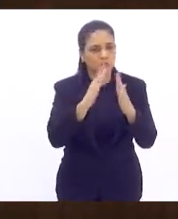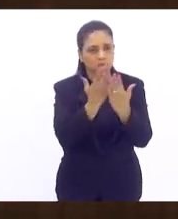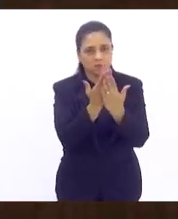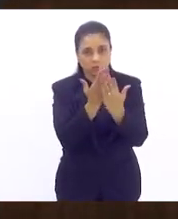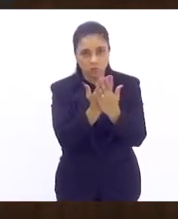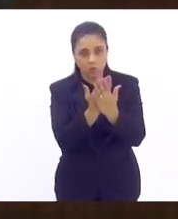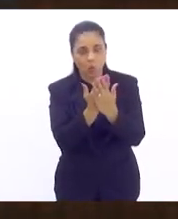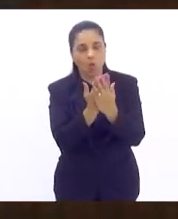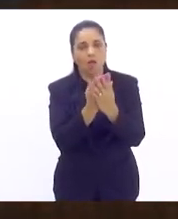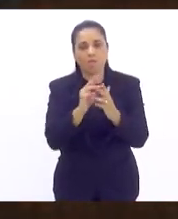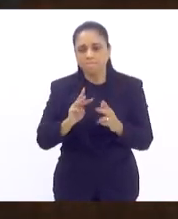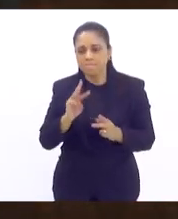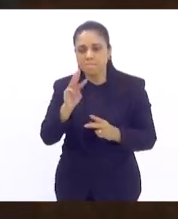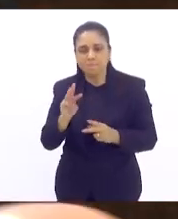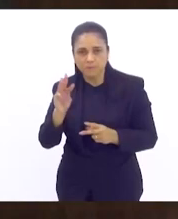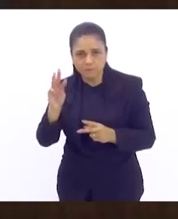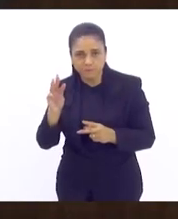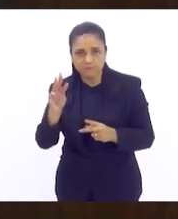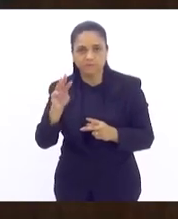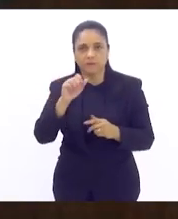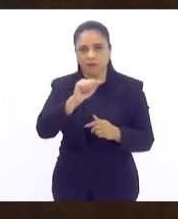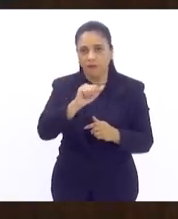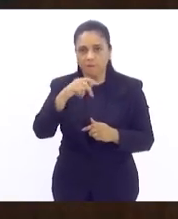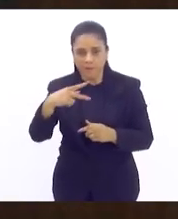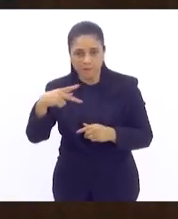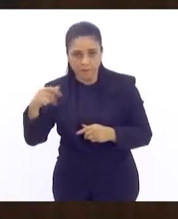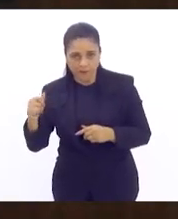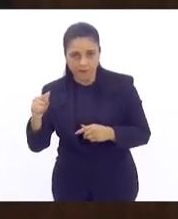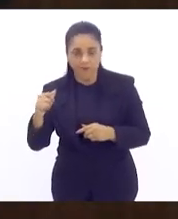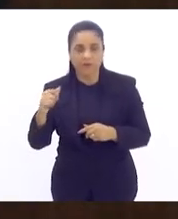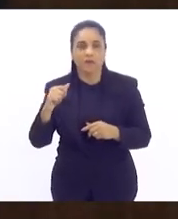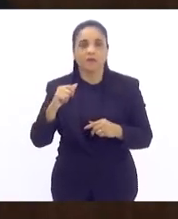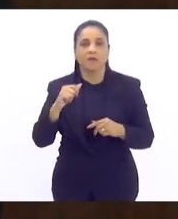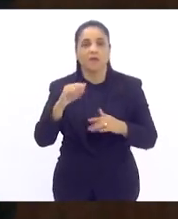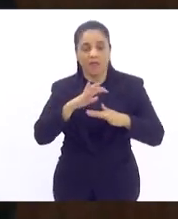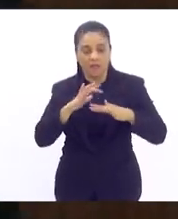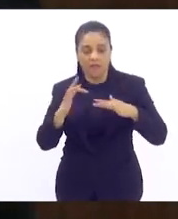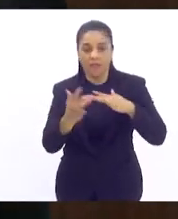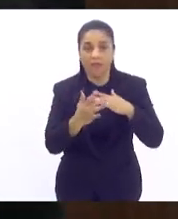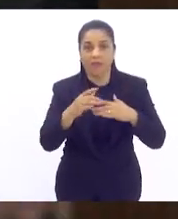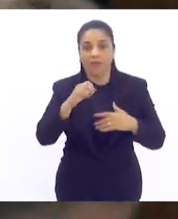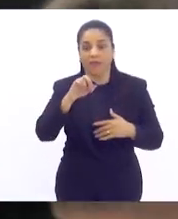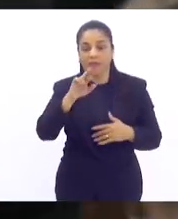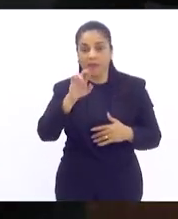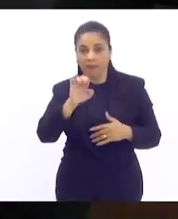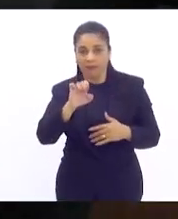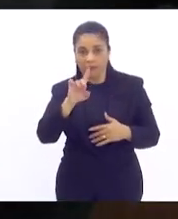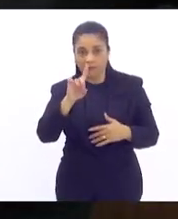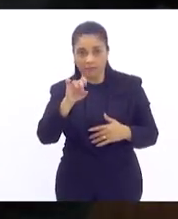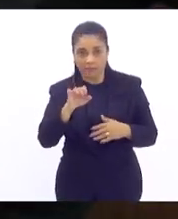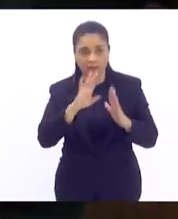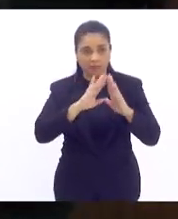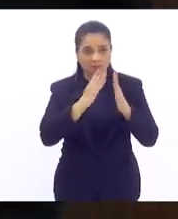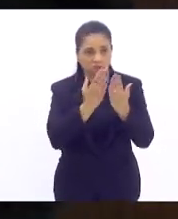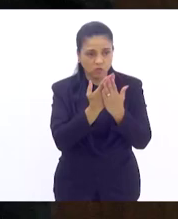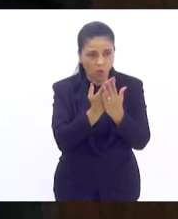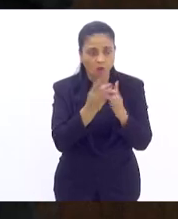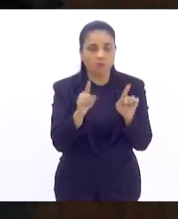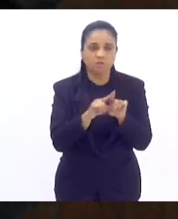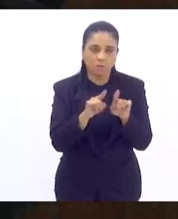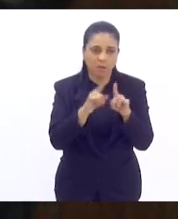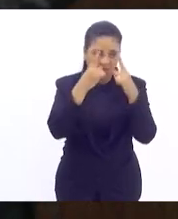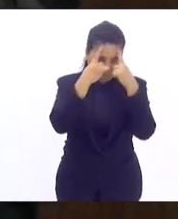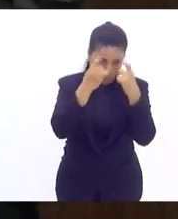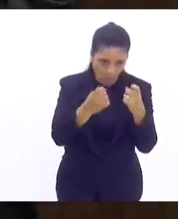um aplicativo em que vai estar sinalizando, em caso de situações, não só como a violência, mas como também